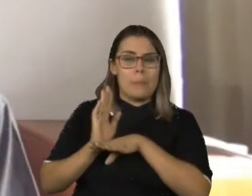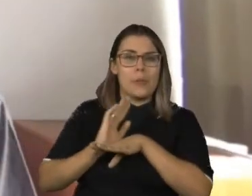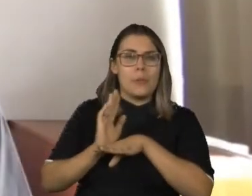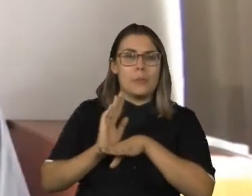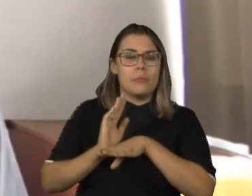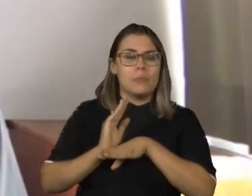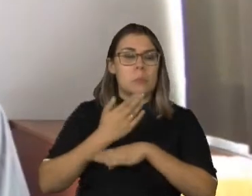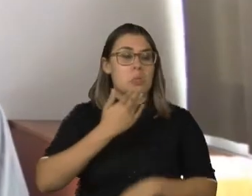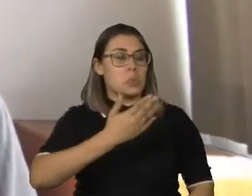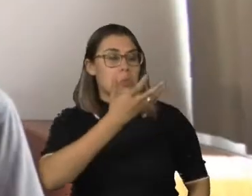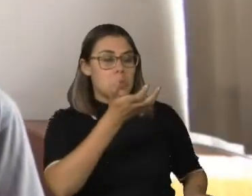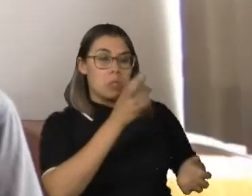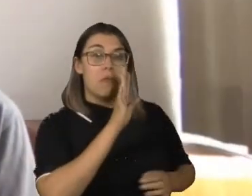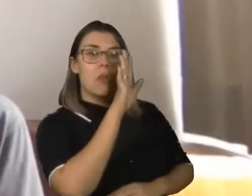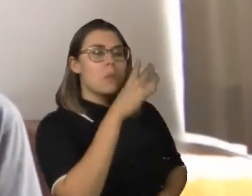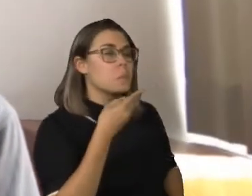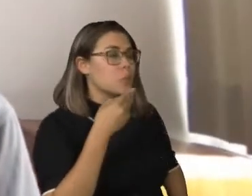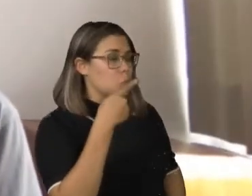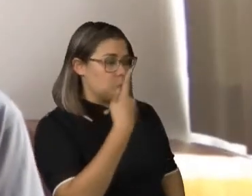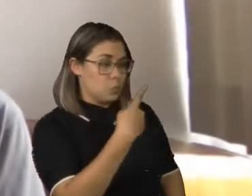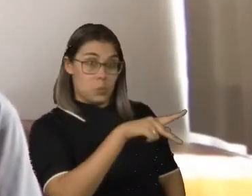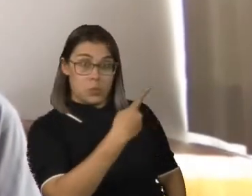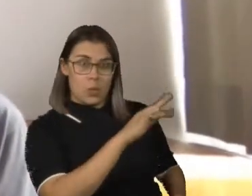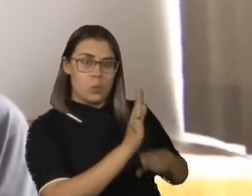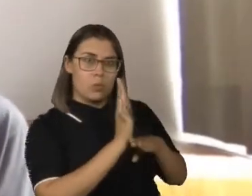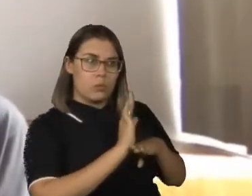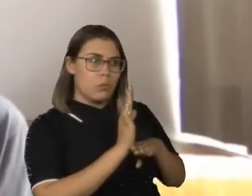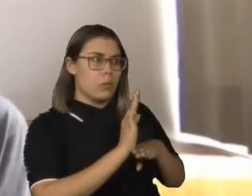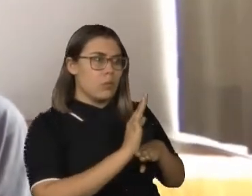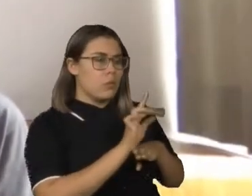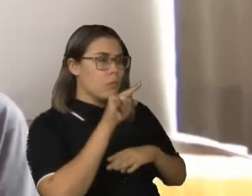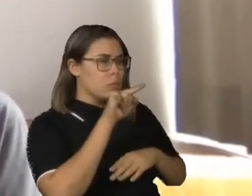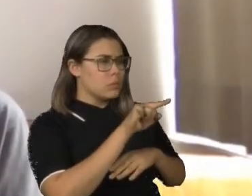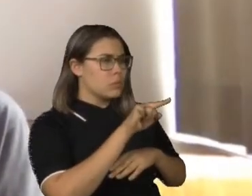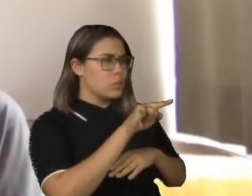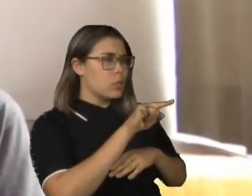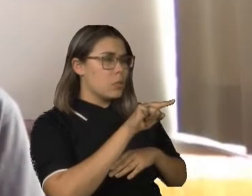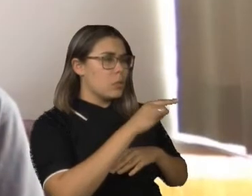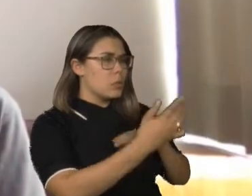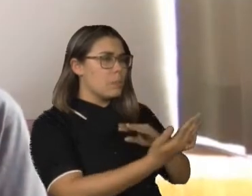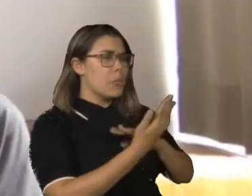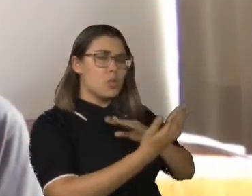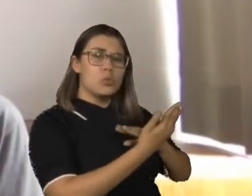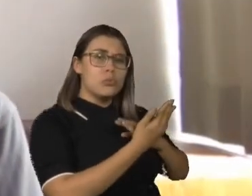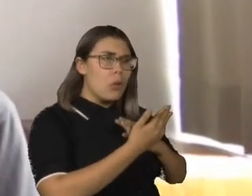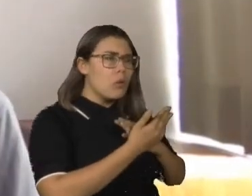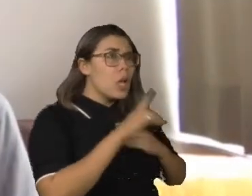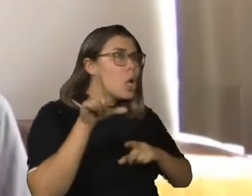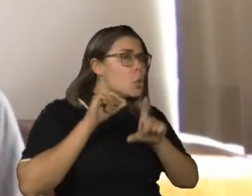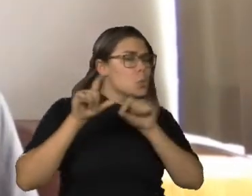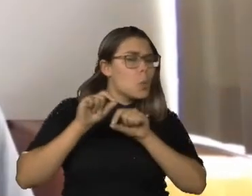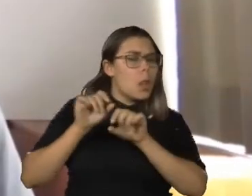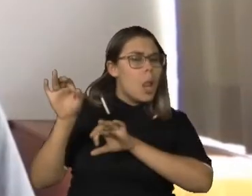e disse que o meu documentário tinha dado várias ideias e caminhos para o fim que ele estava fazendo sobre a sua vida. Sim,